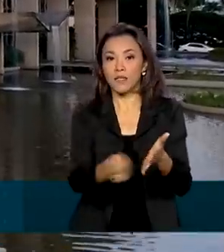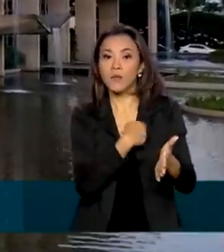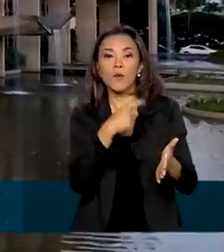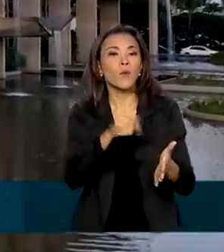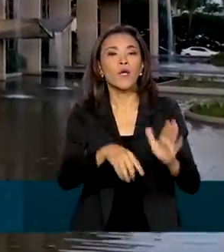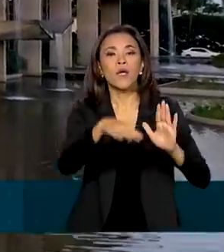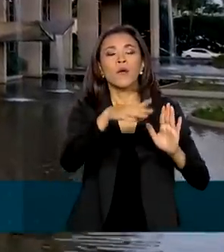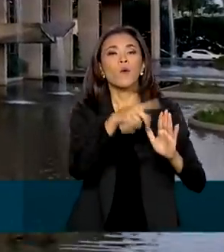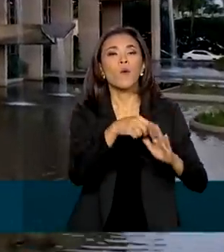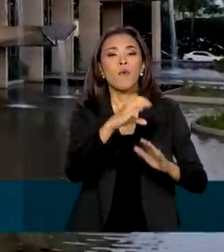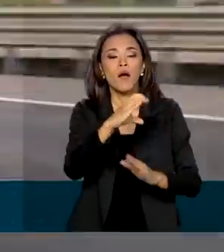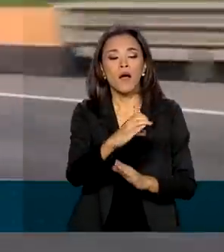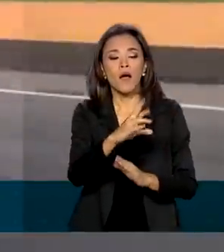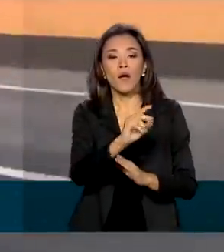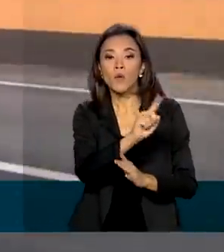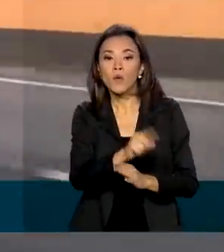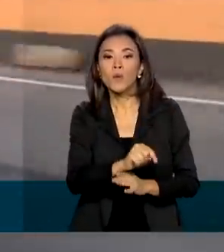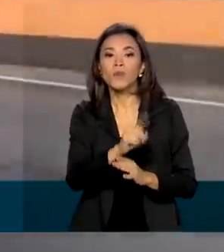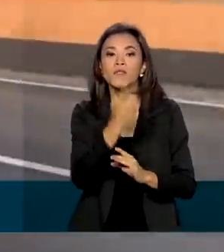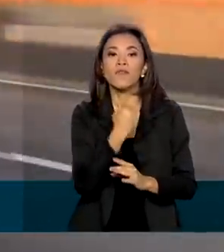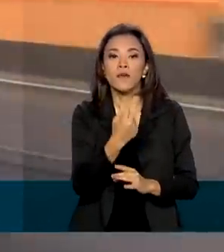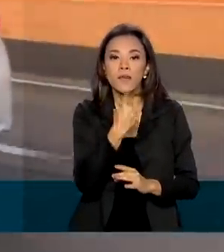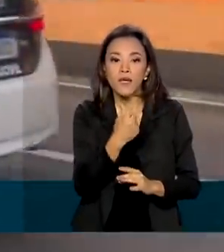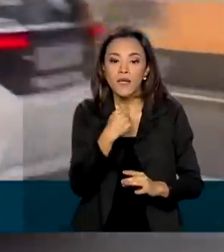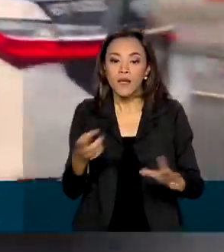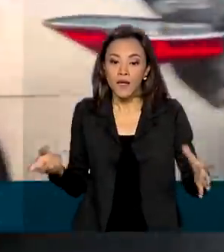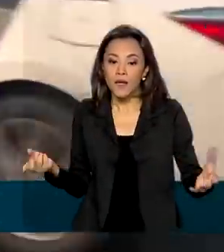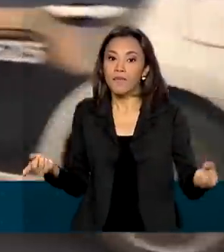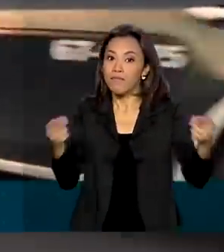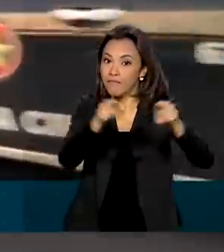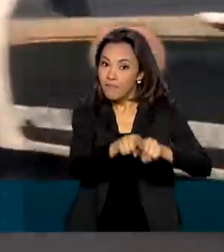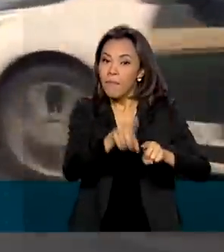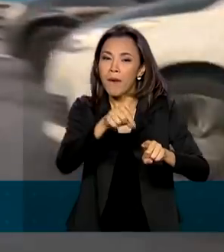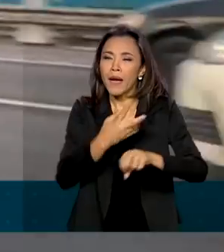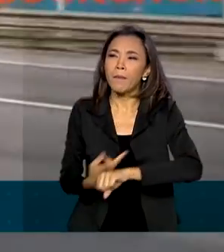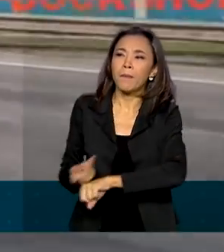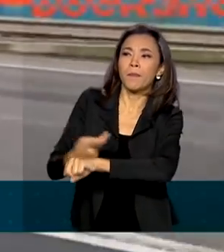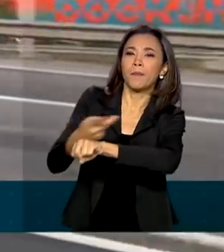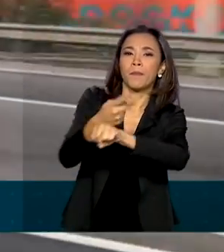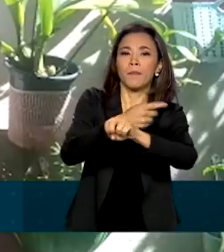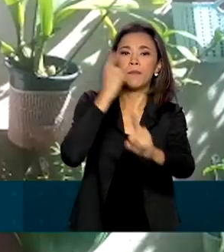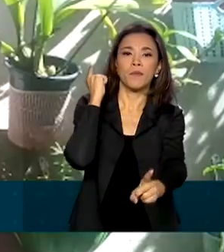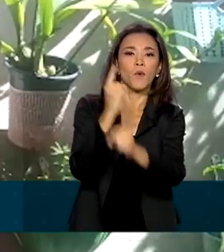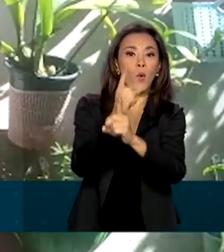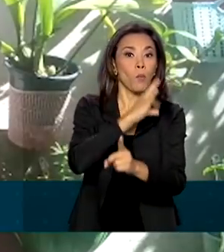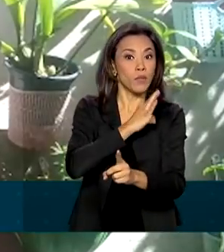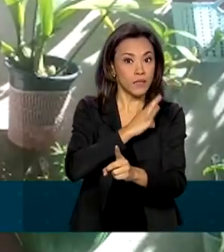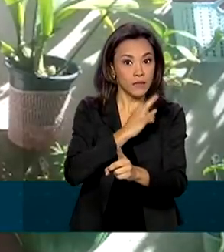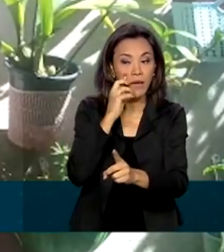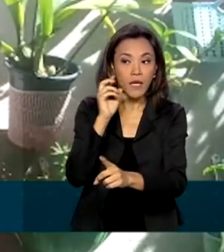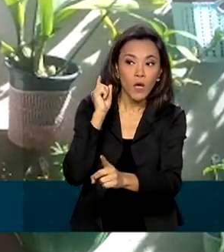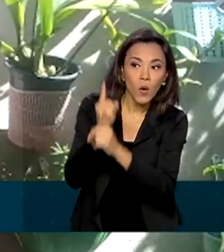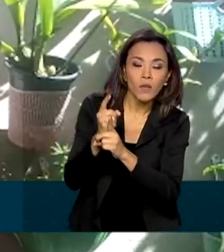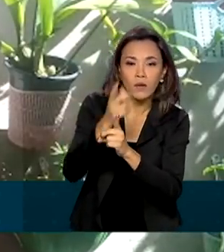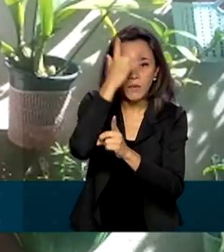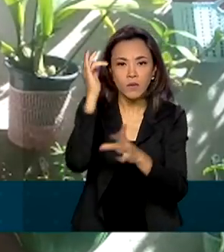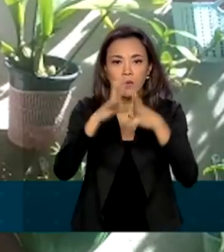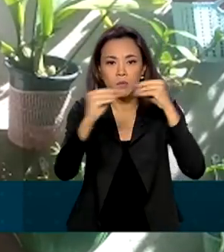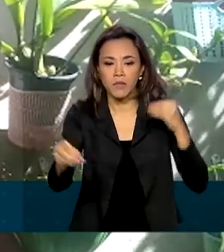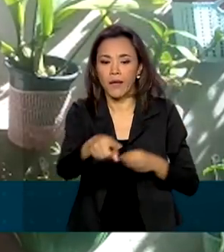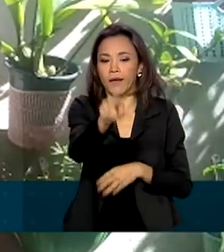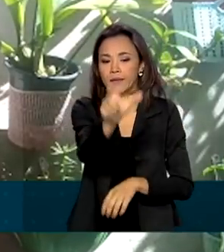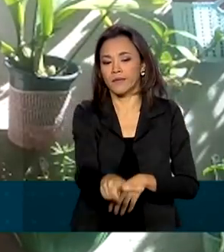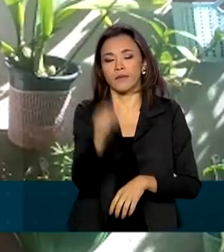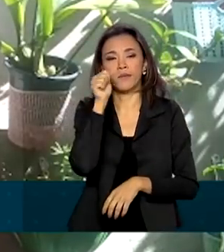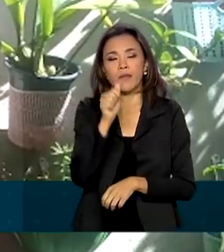para capacitar policiais e agentes envolvidos na localização de pessoas desaparecidas. Para quem enfrenta uma espera sem fim,